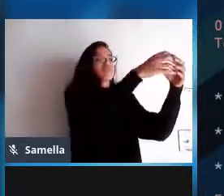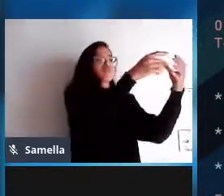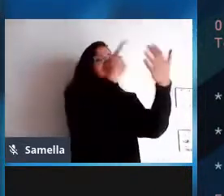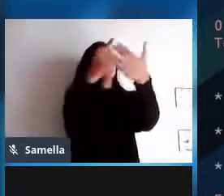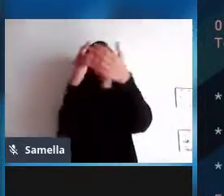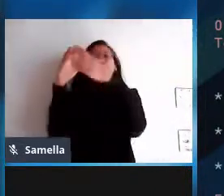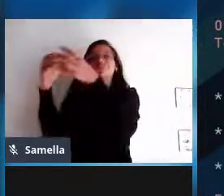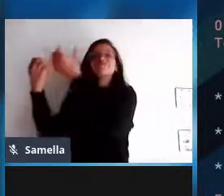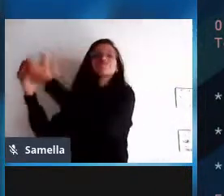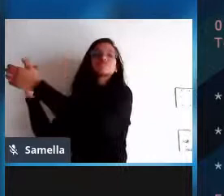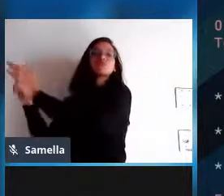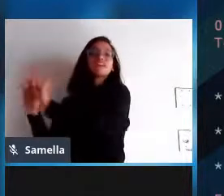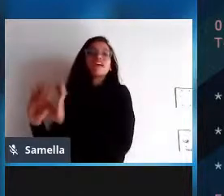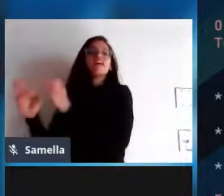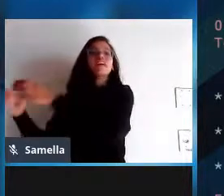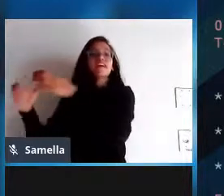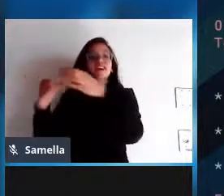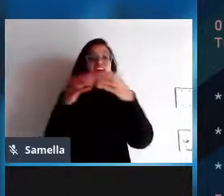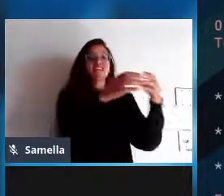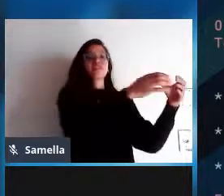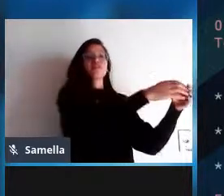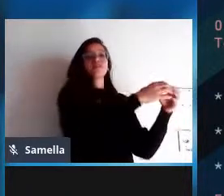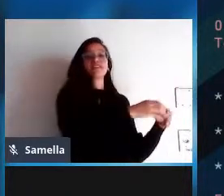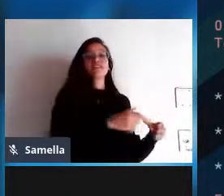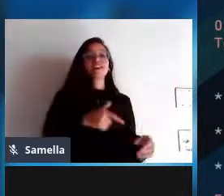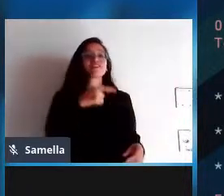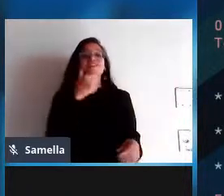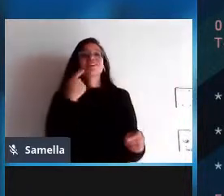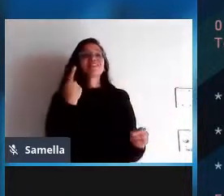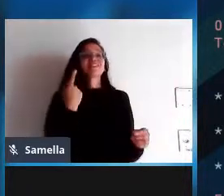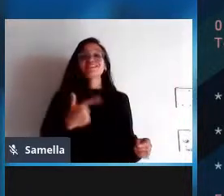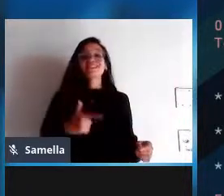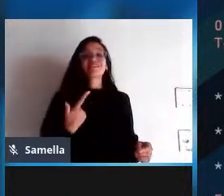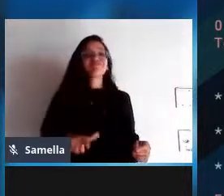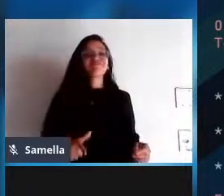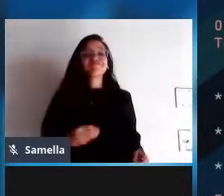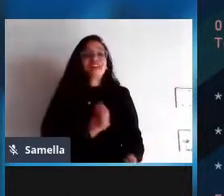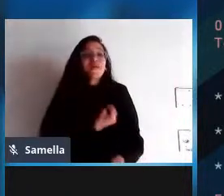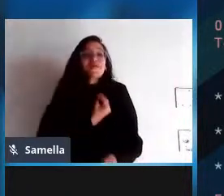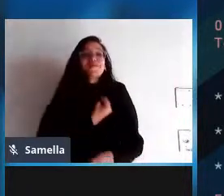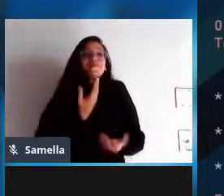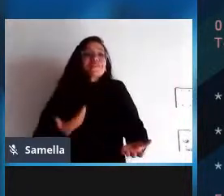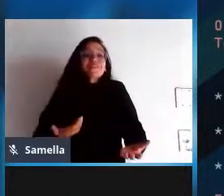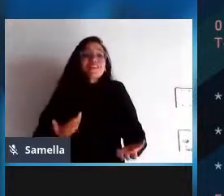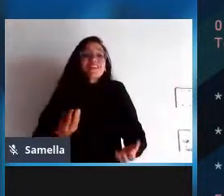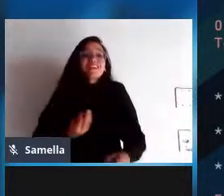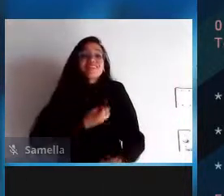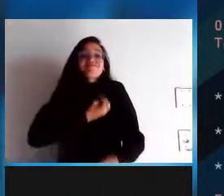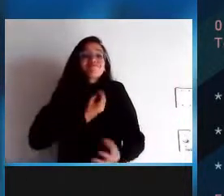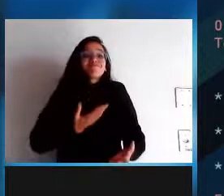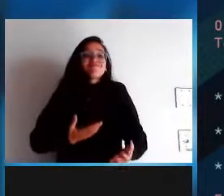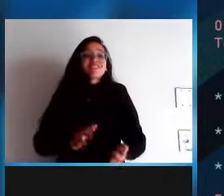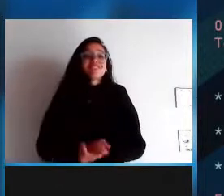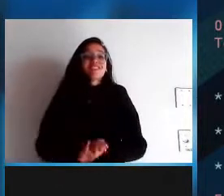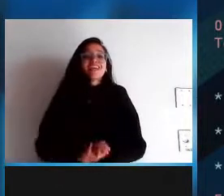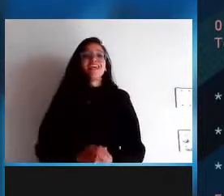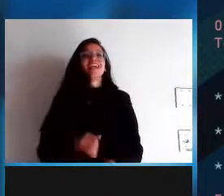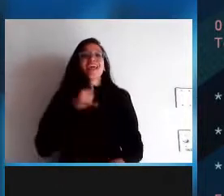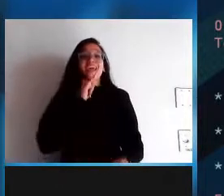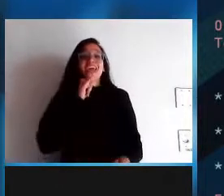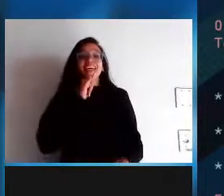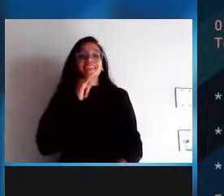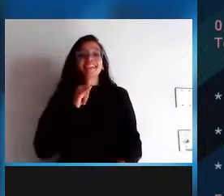porque sem comunidade a gente não tem sobrevivência se dentro dessa comunidade não existe